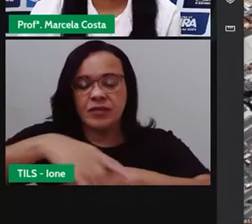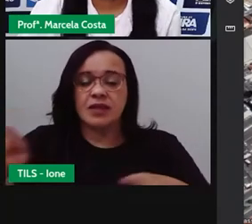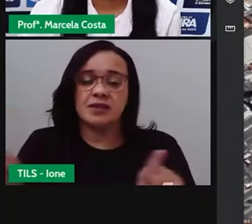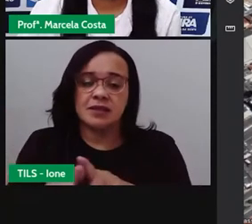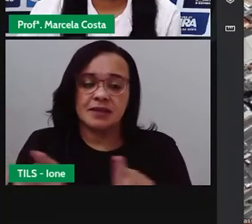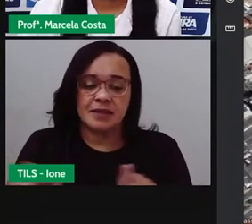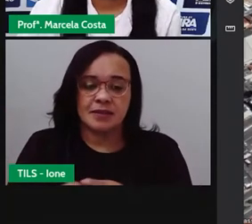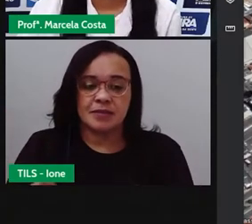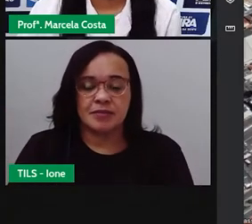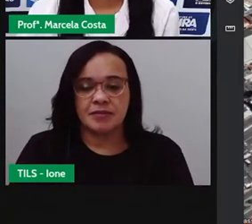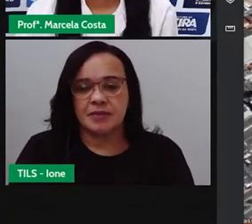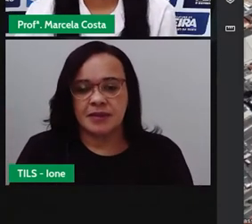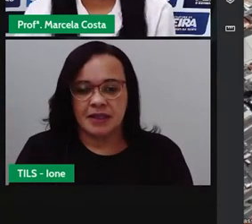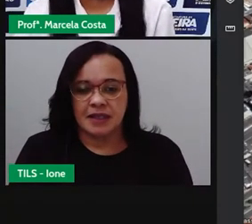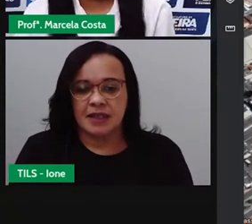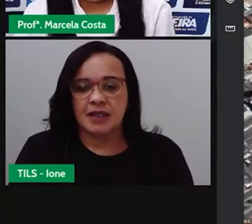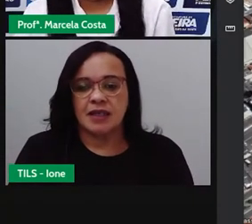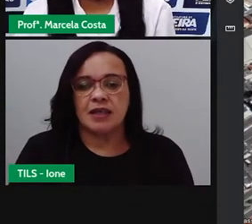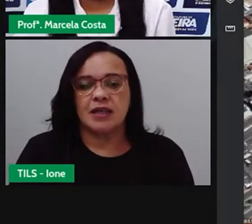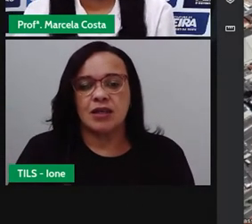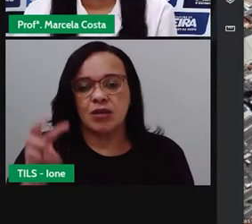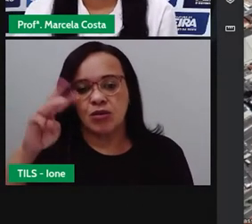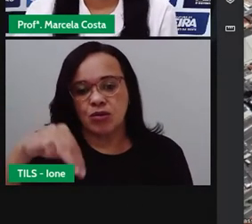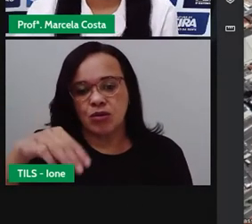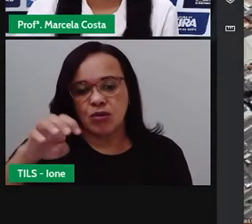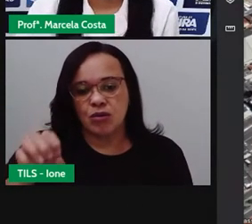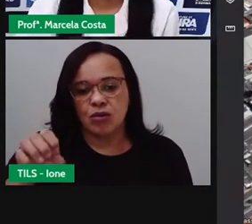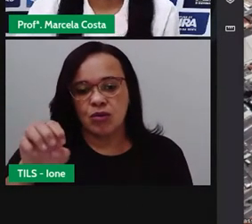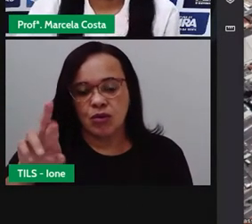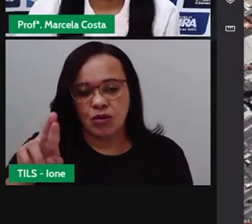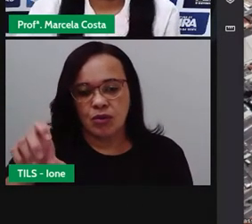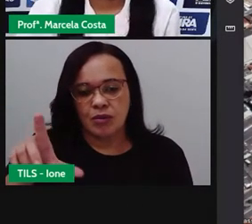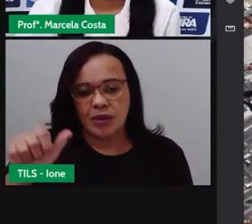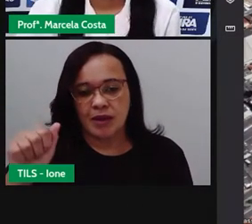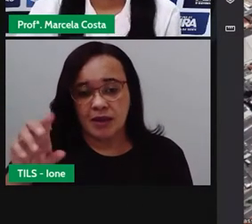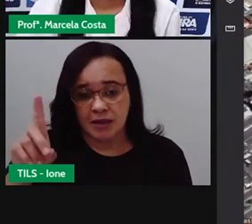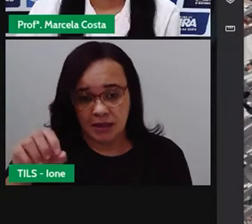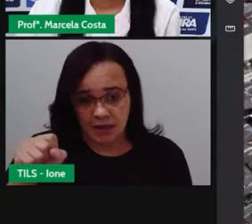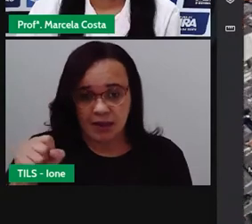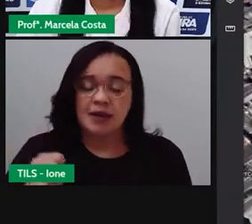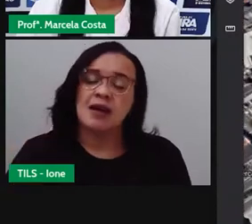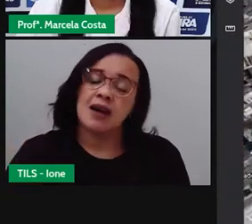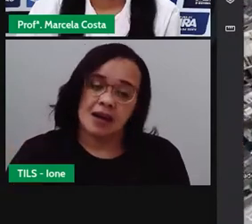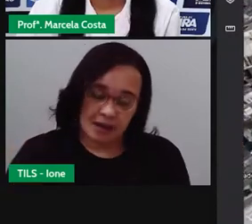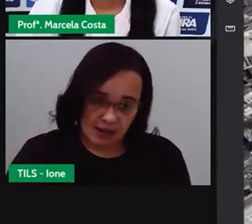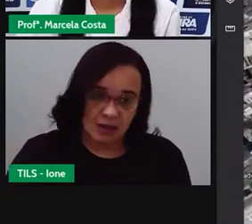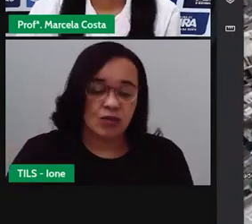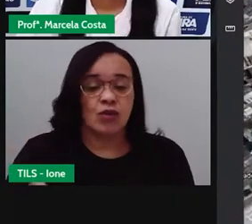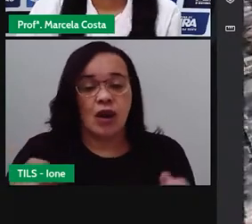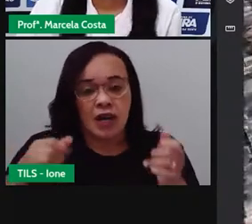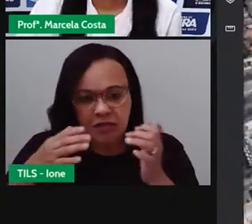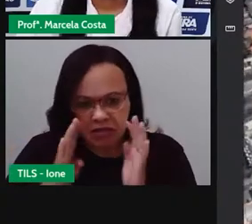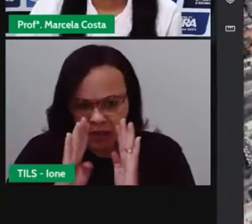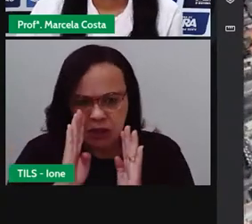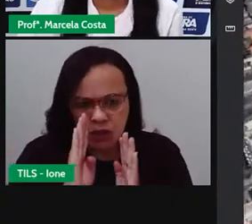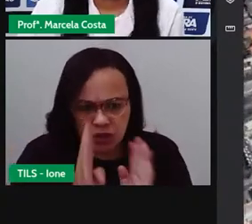vai seguindo, passa pelo site de Ceira de Santana, vai seguindo,